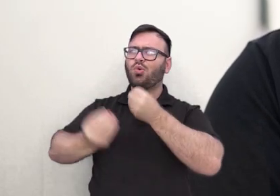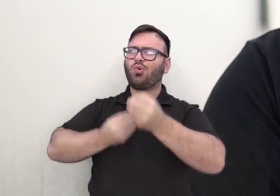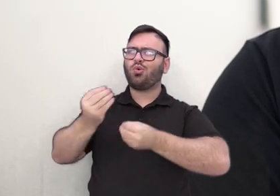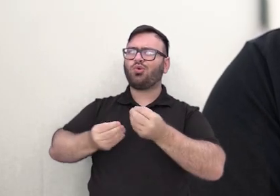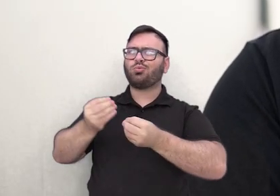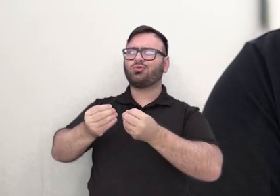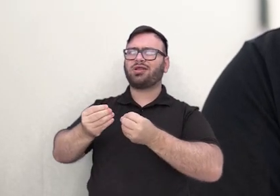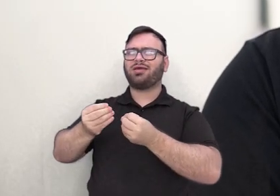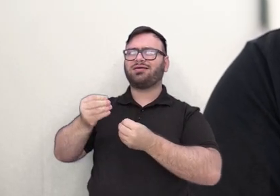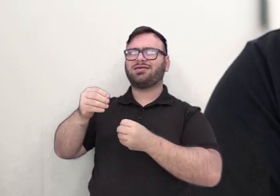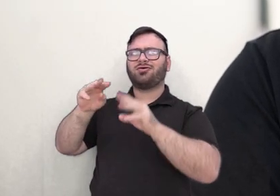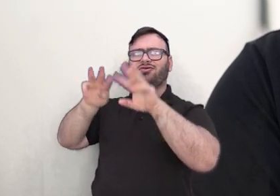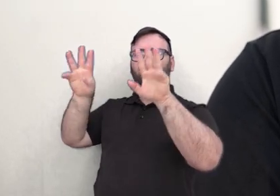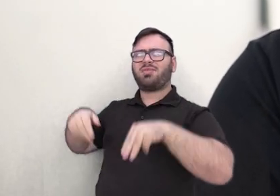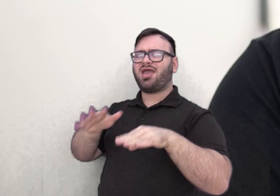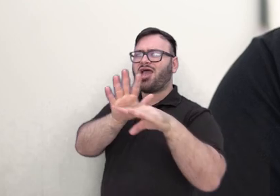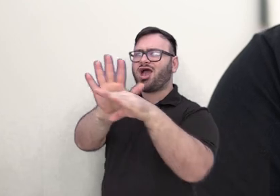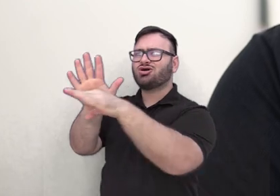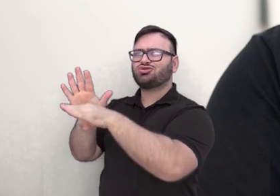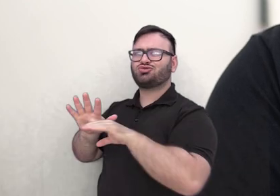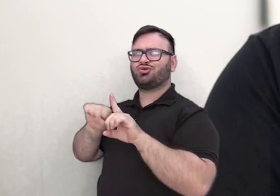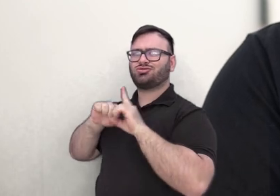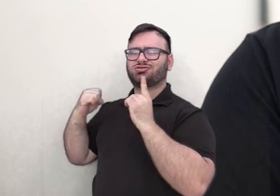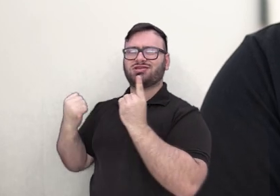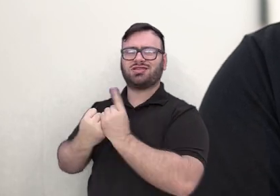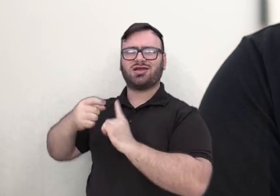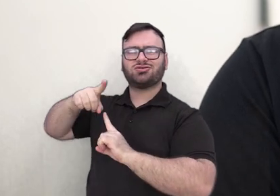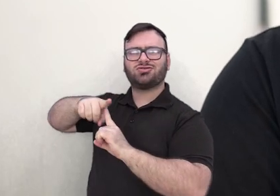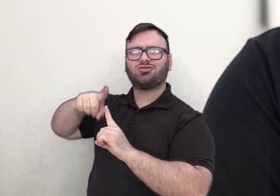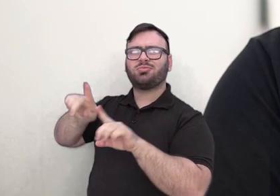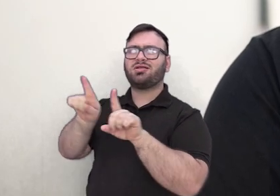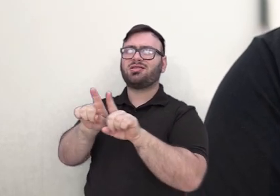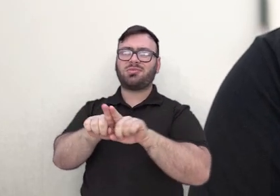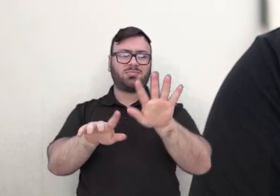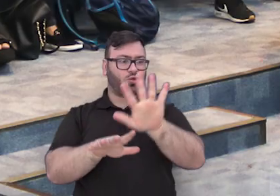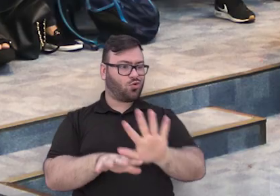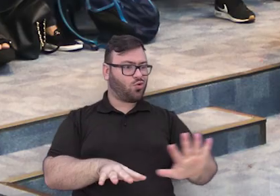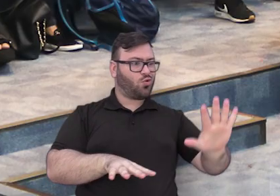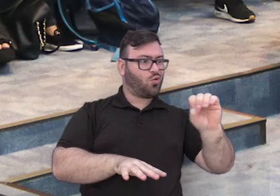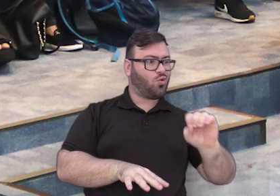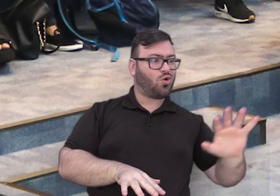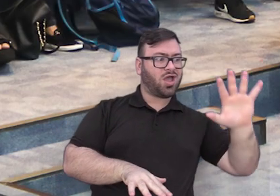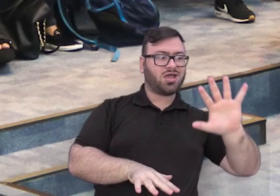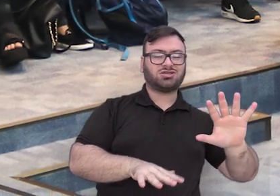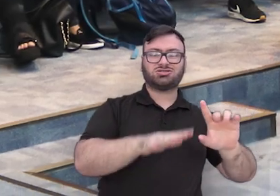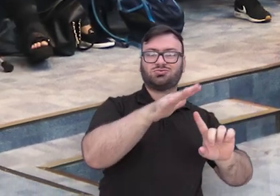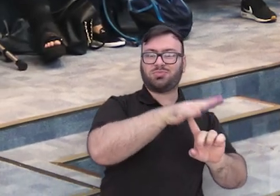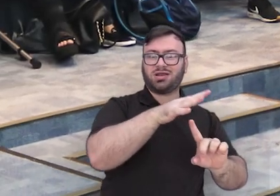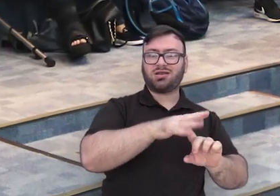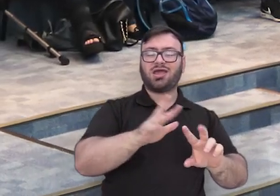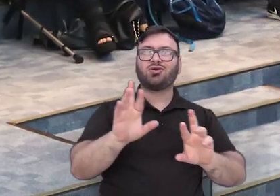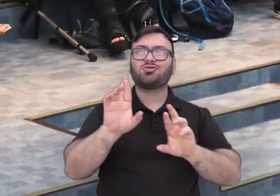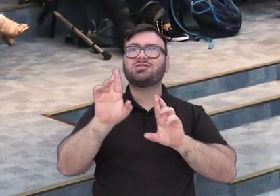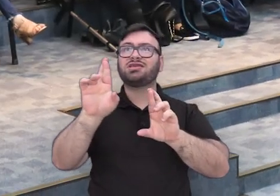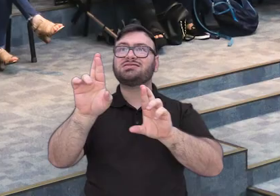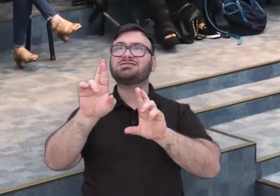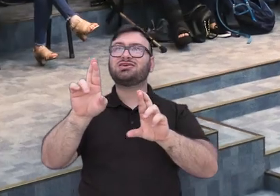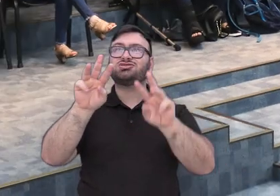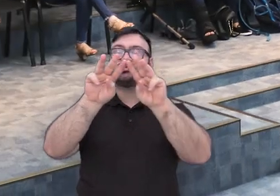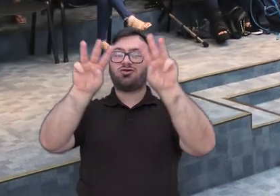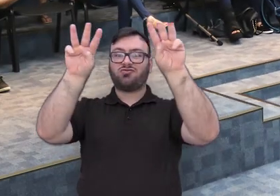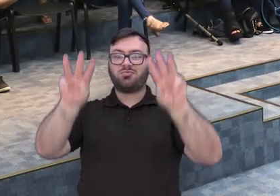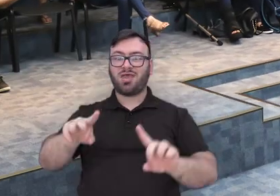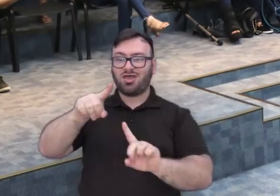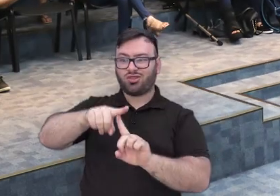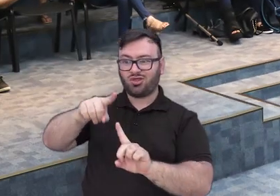benefícios para a sociedade de Toledo, para a região oeste do Paraná. Desejo que a Universidade Federal do Paraná, campus Toledo,